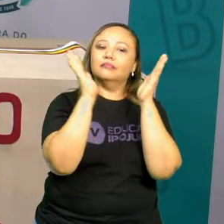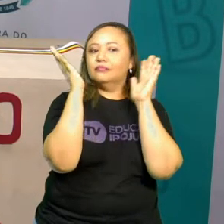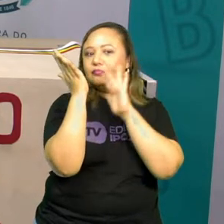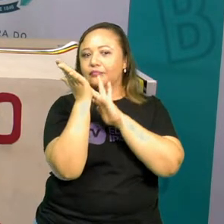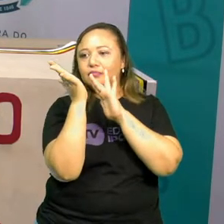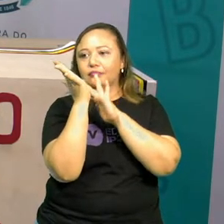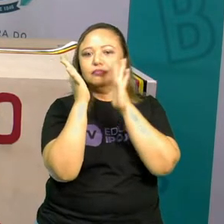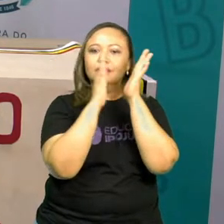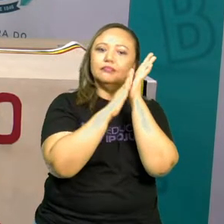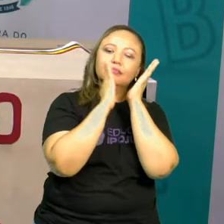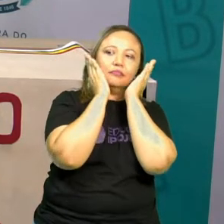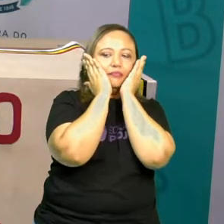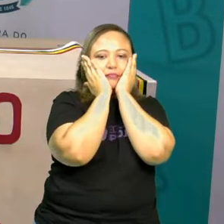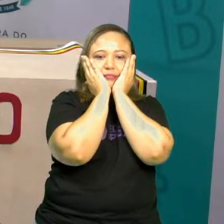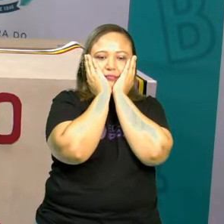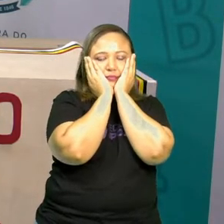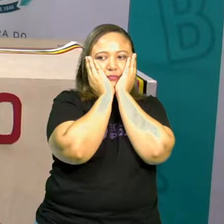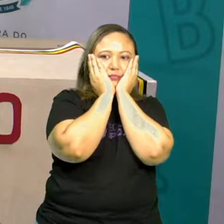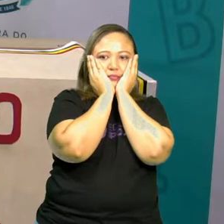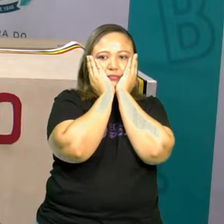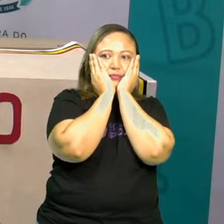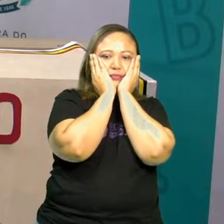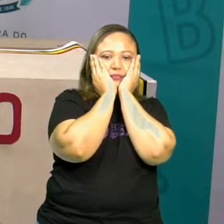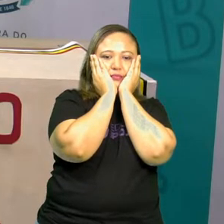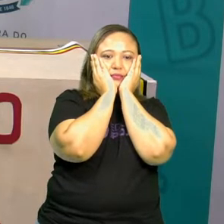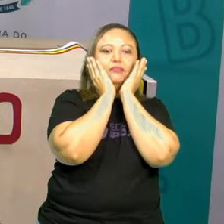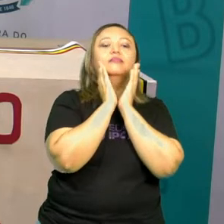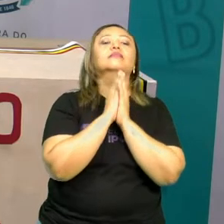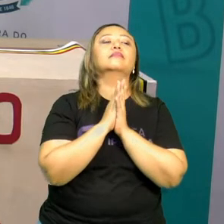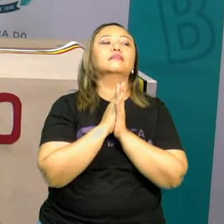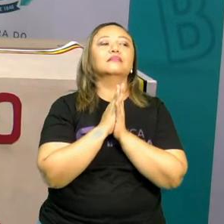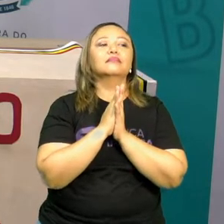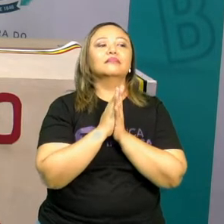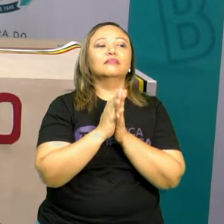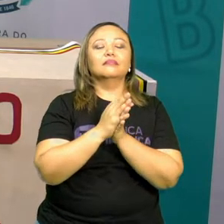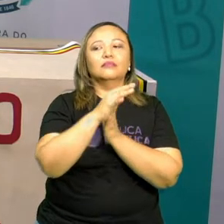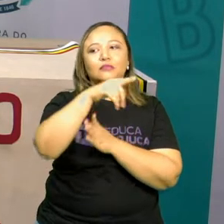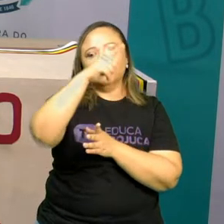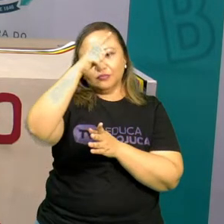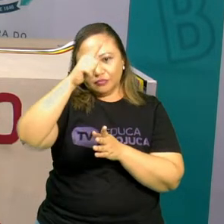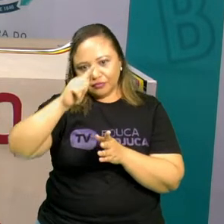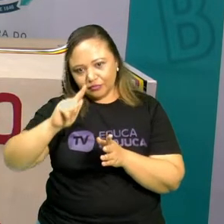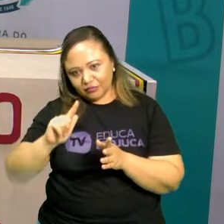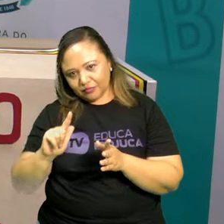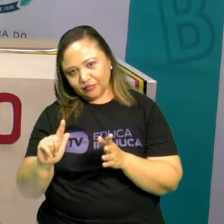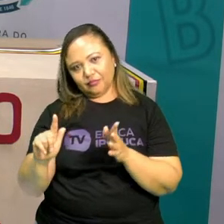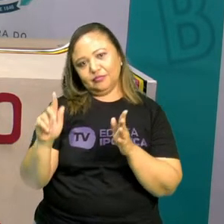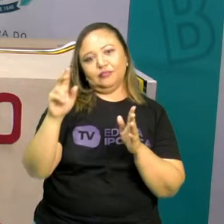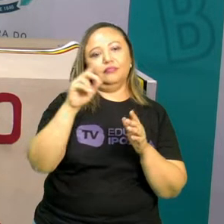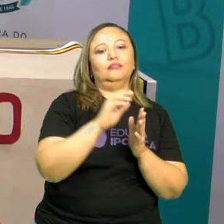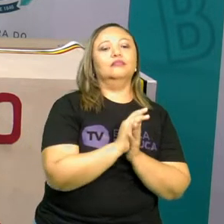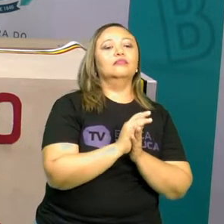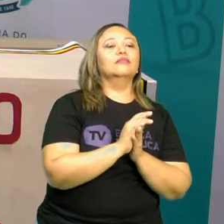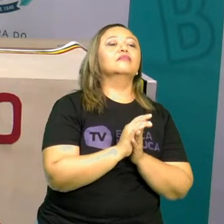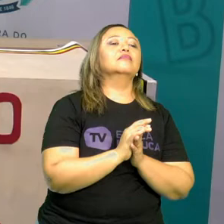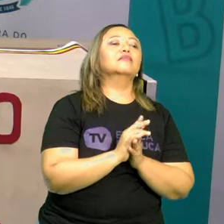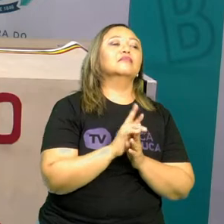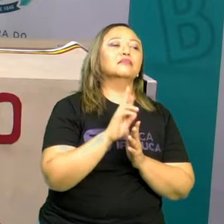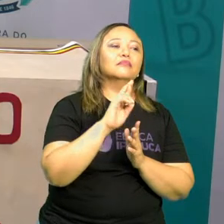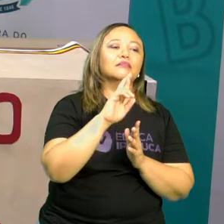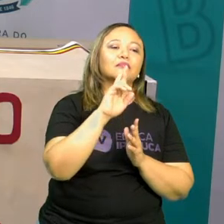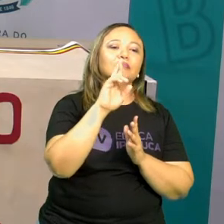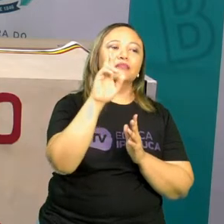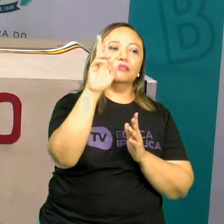mãozinhas, ó. Na bochechinha. Vamos ver mais o que o mestre mandou fazer, ó.